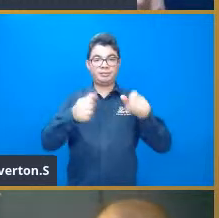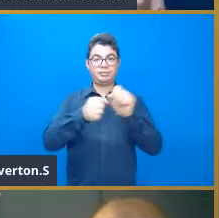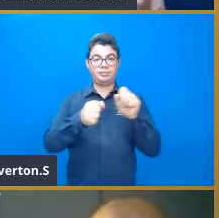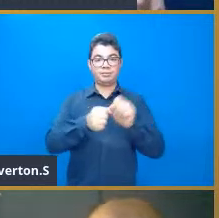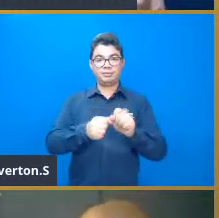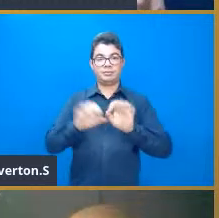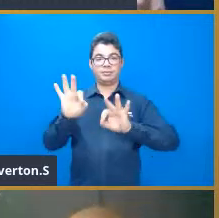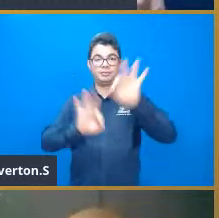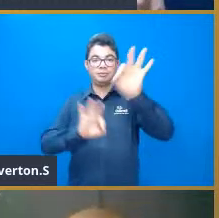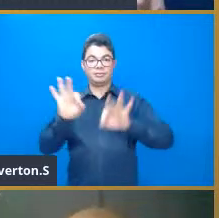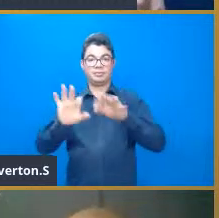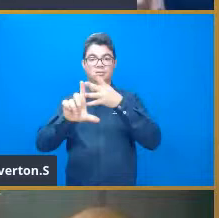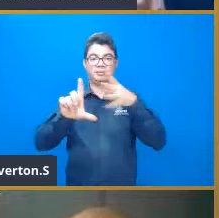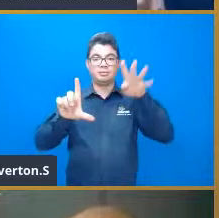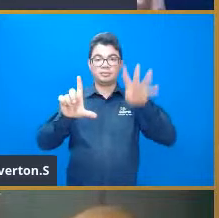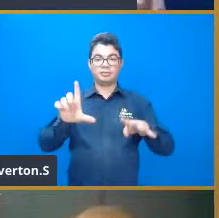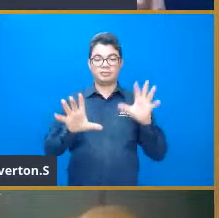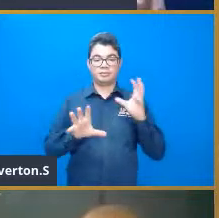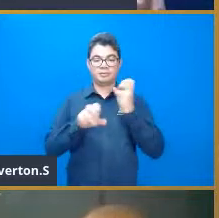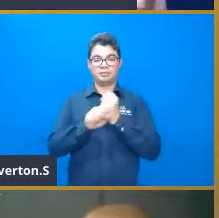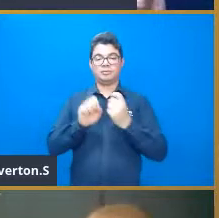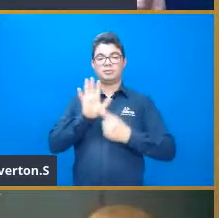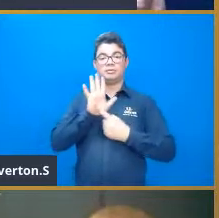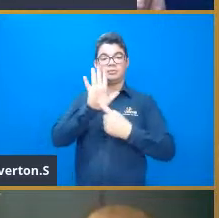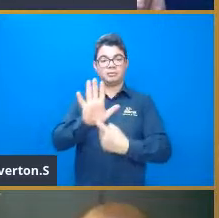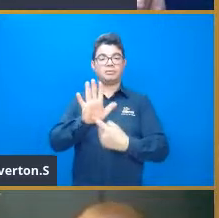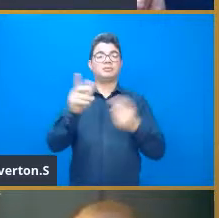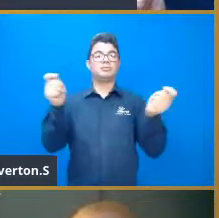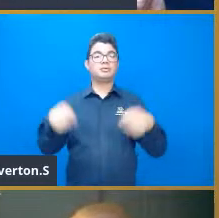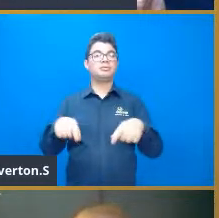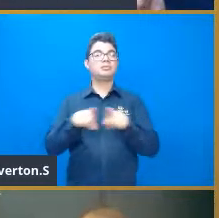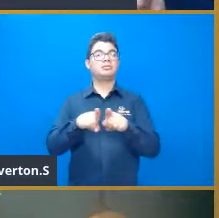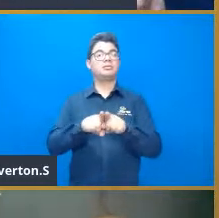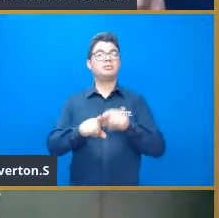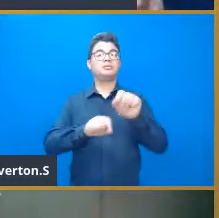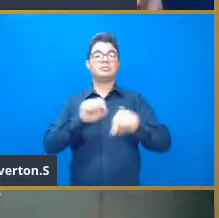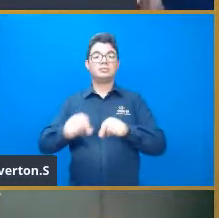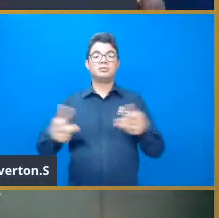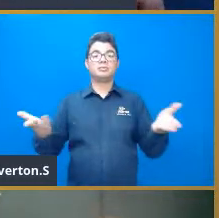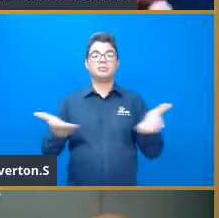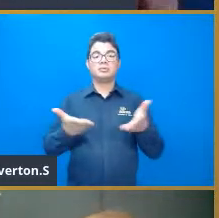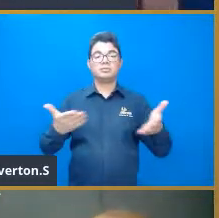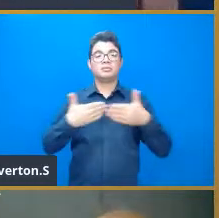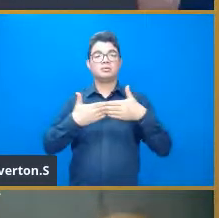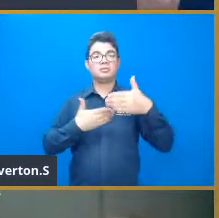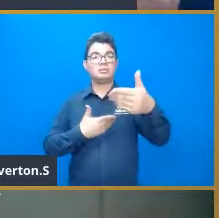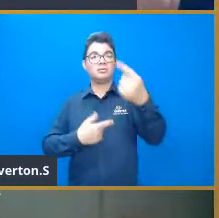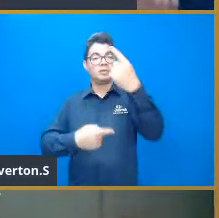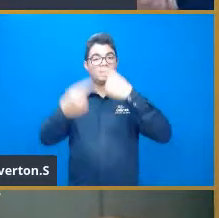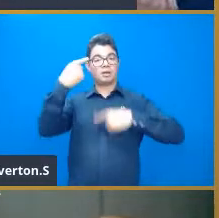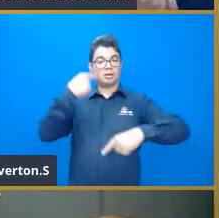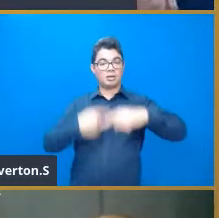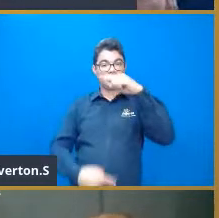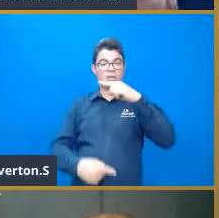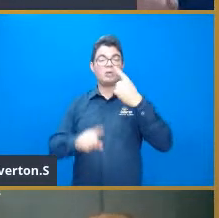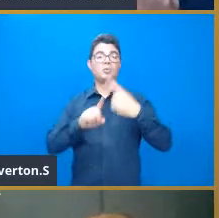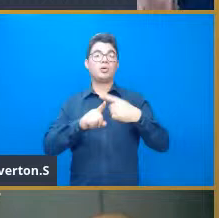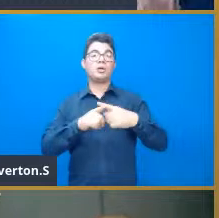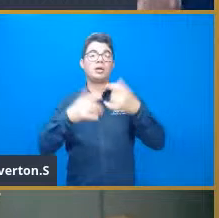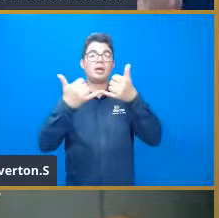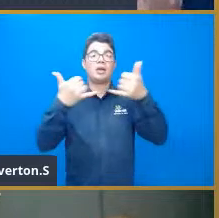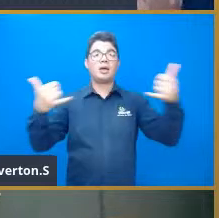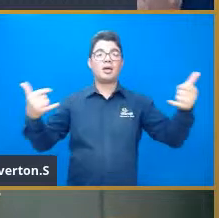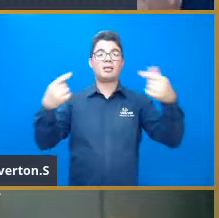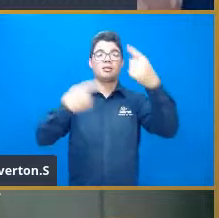que mostra, então, os dados que foram apresentados nessa tabela. E agora, reta de regressão. Por que a gente vai usar a reta de regressão nesse